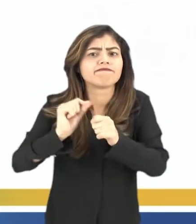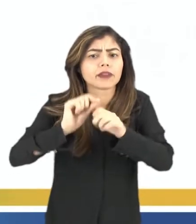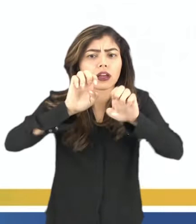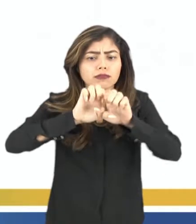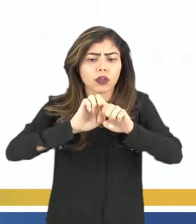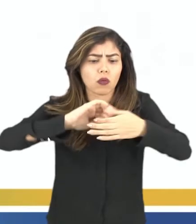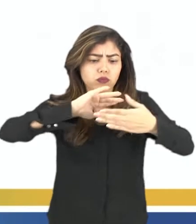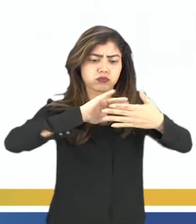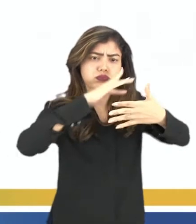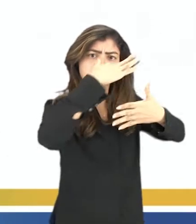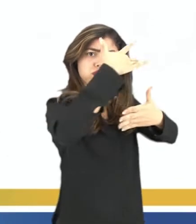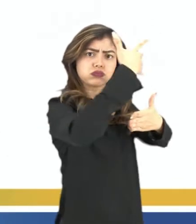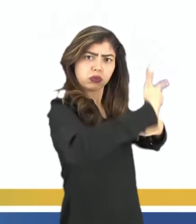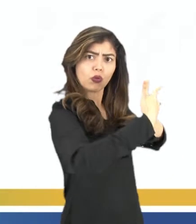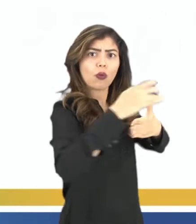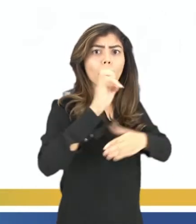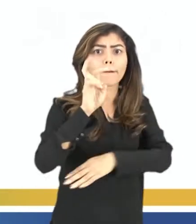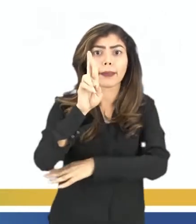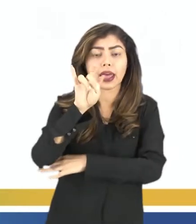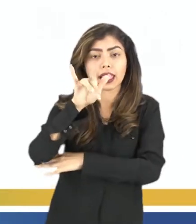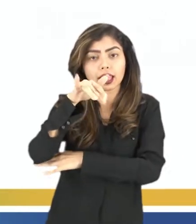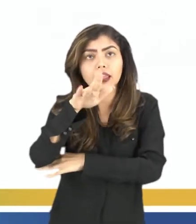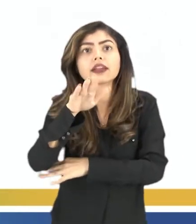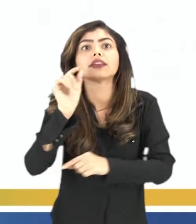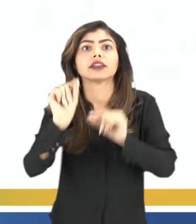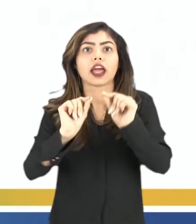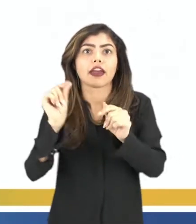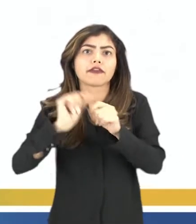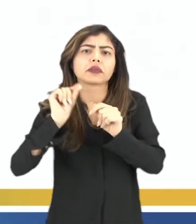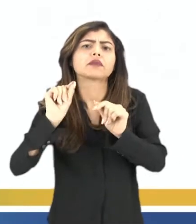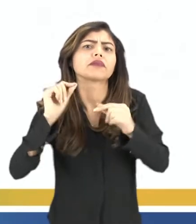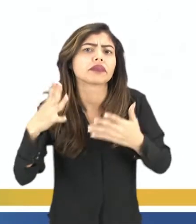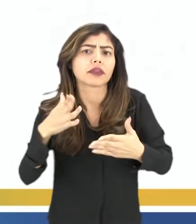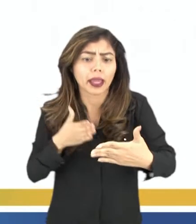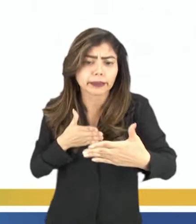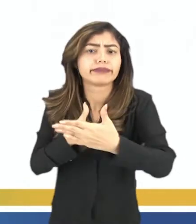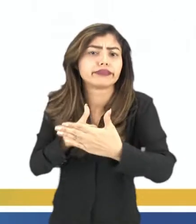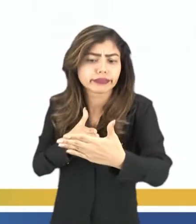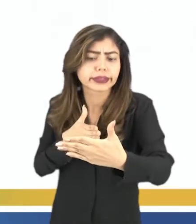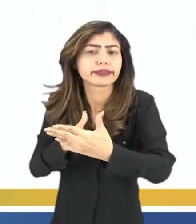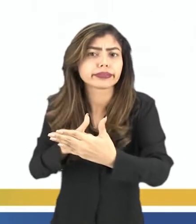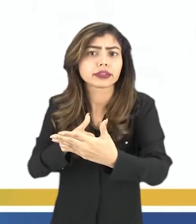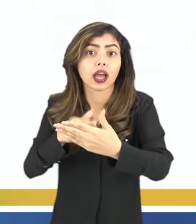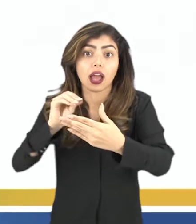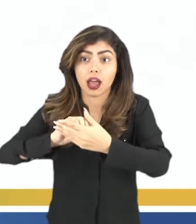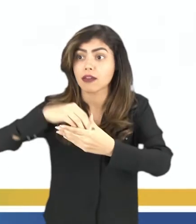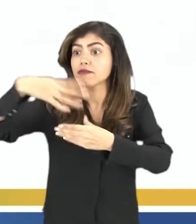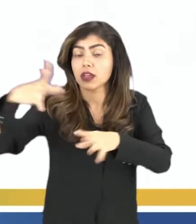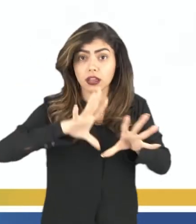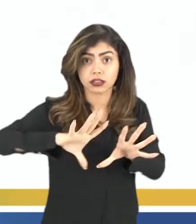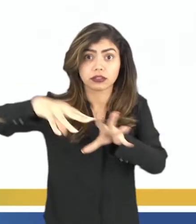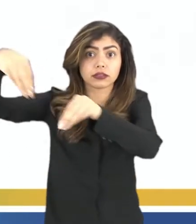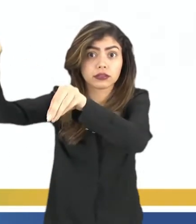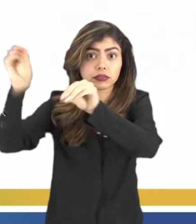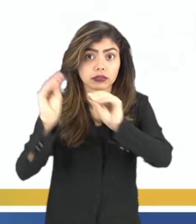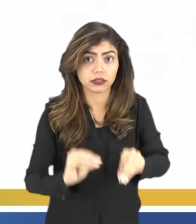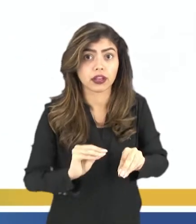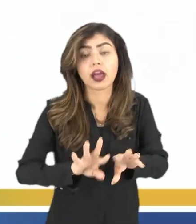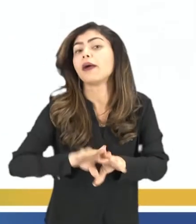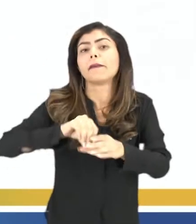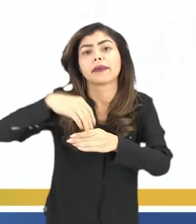Berlim, Esse famoso muro, que esse muro, ele é feito para impedir, então, a migração, né? Dessa Alemanha